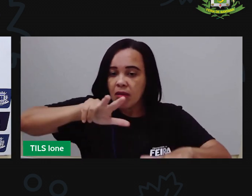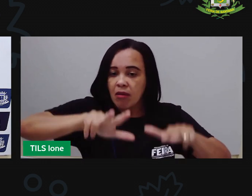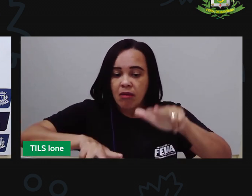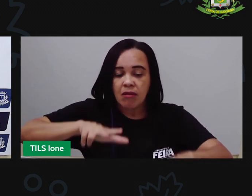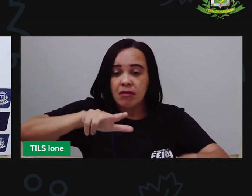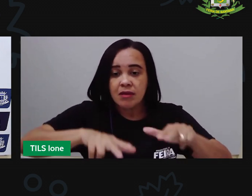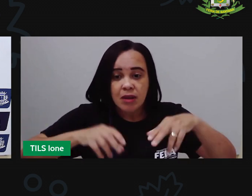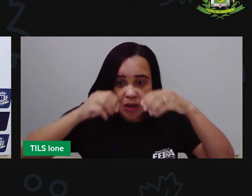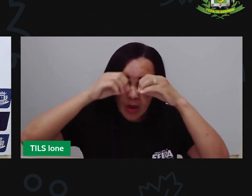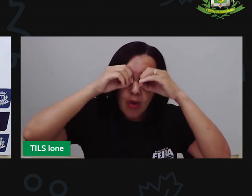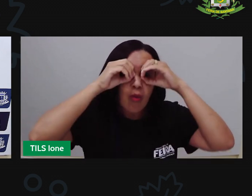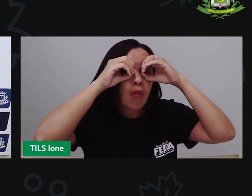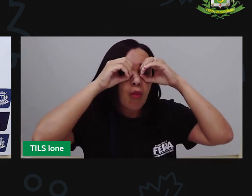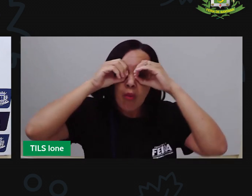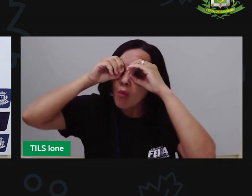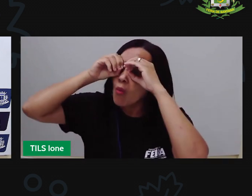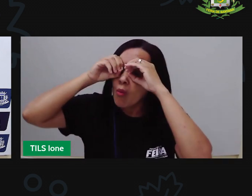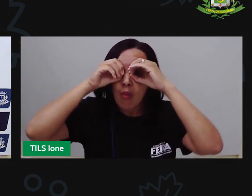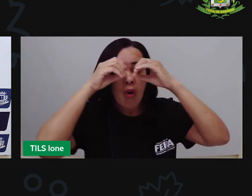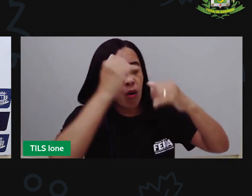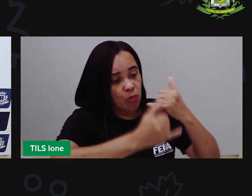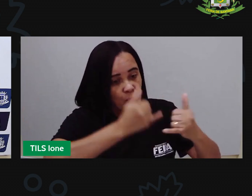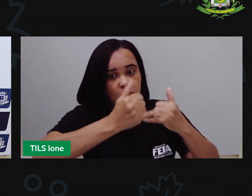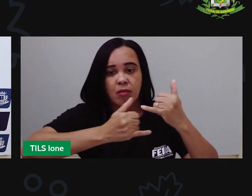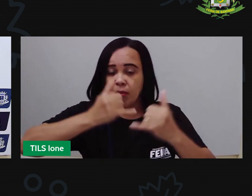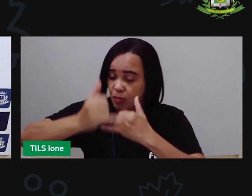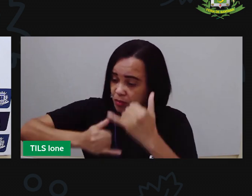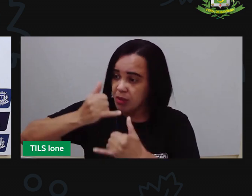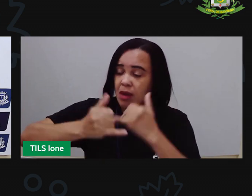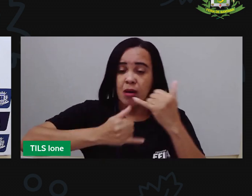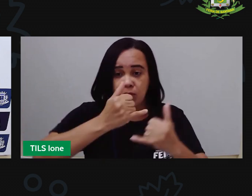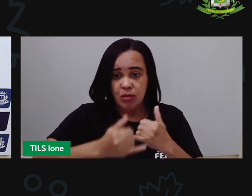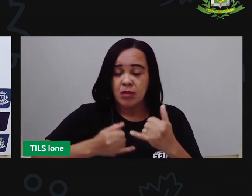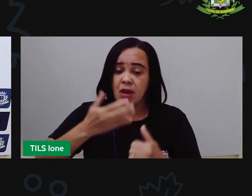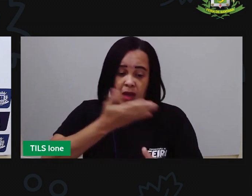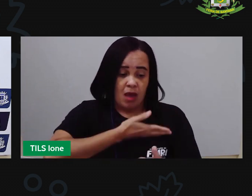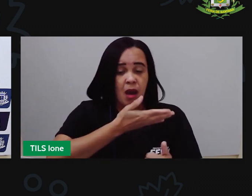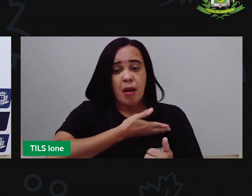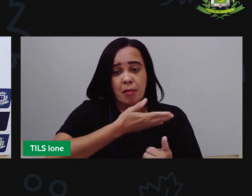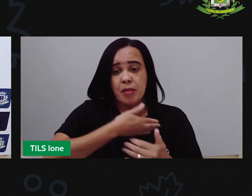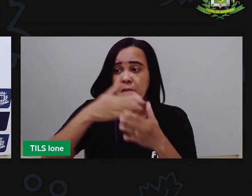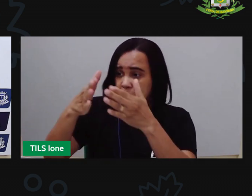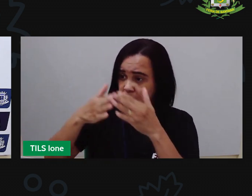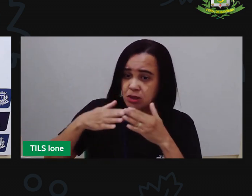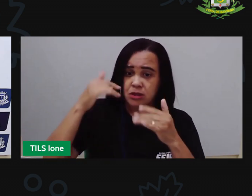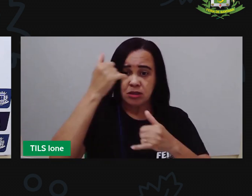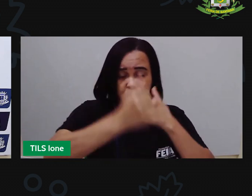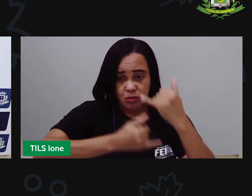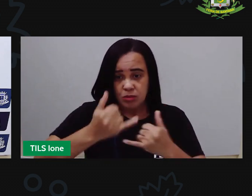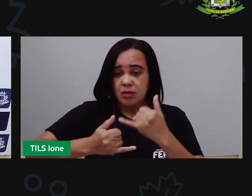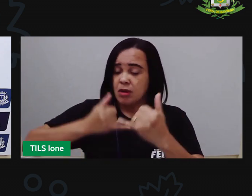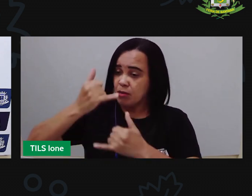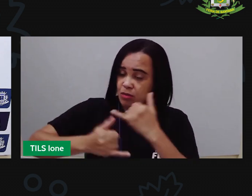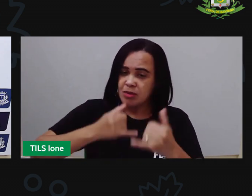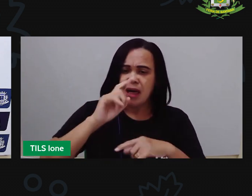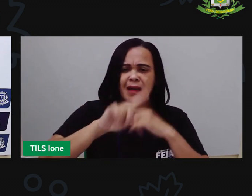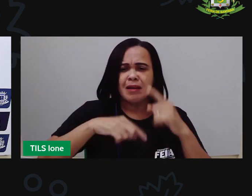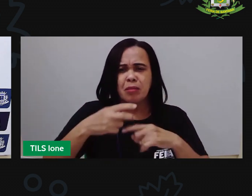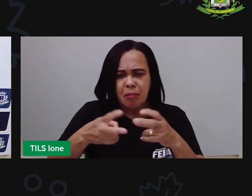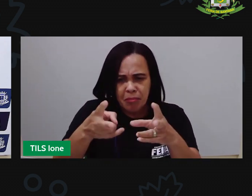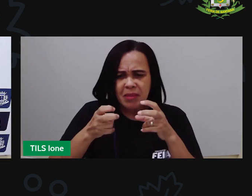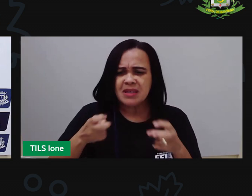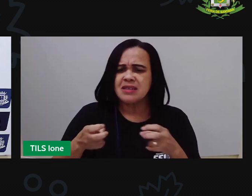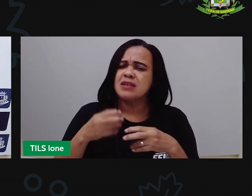pode mudar de cor e ele mudava à medida que os amigos queriam que ele mudasse até o momento em ele percebeu que ele